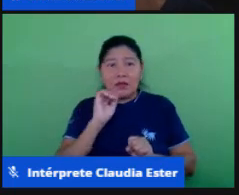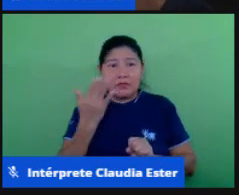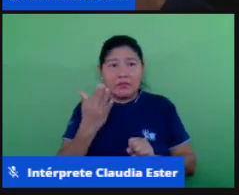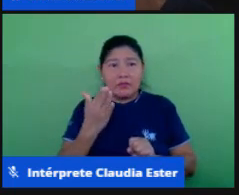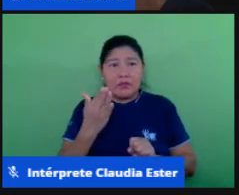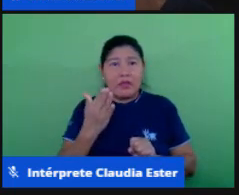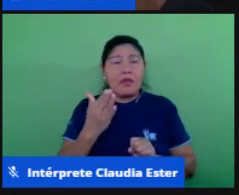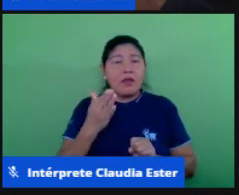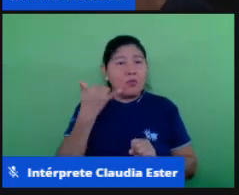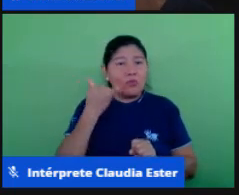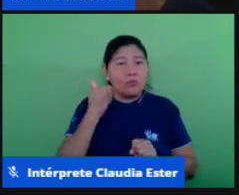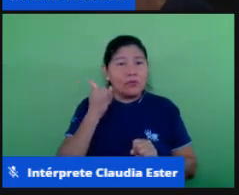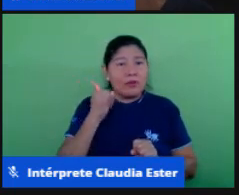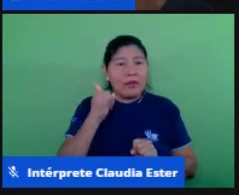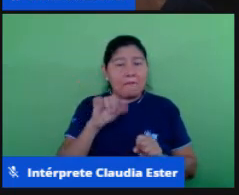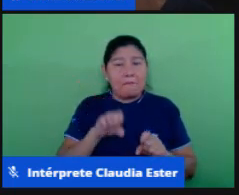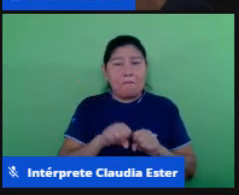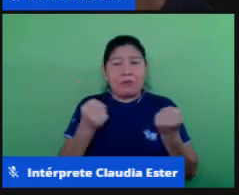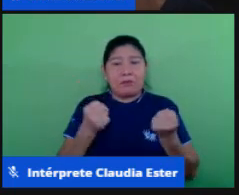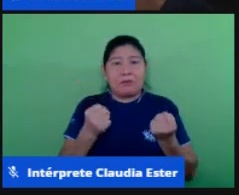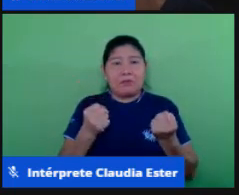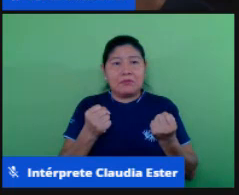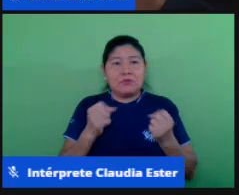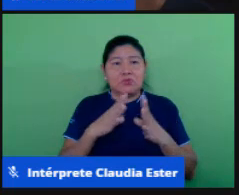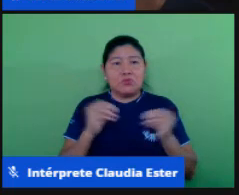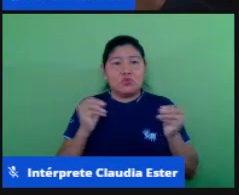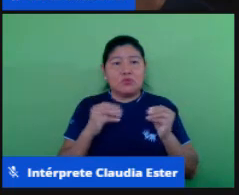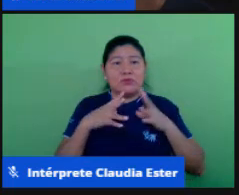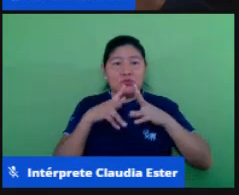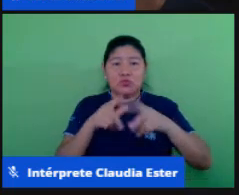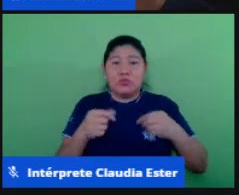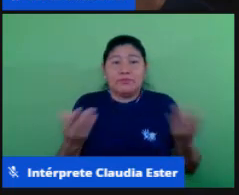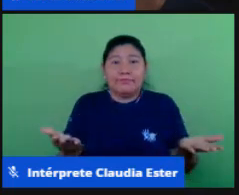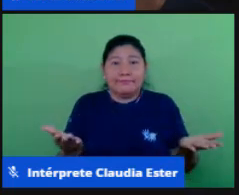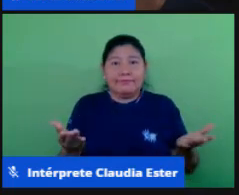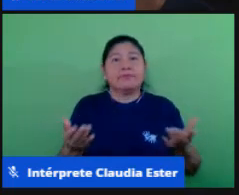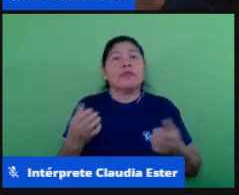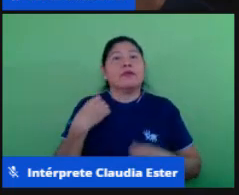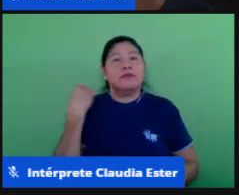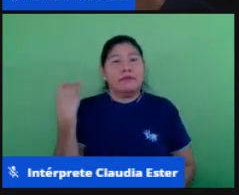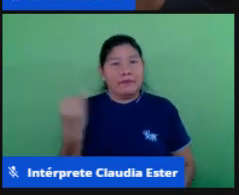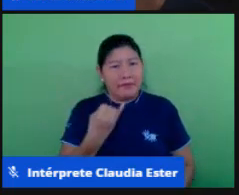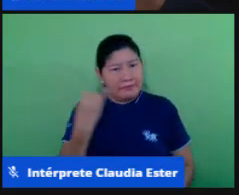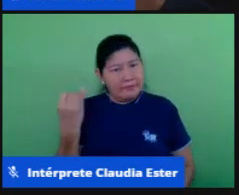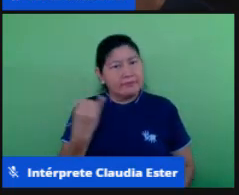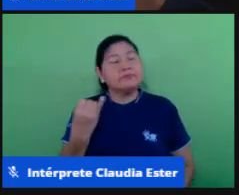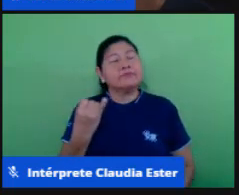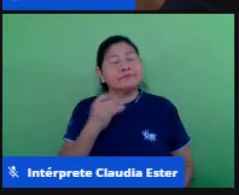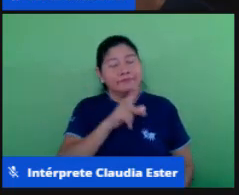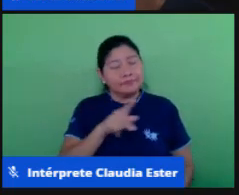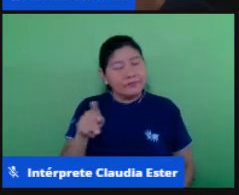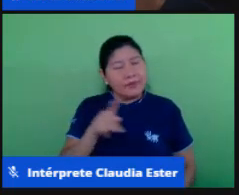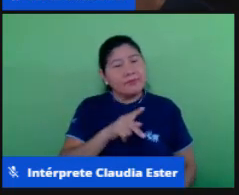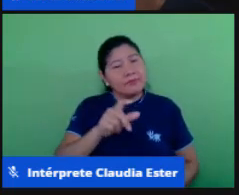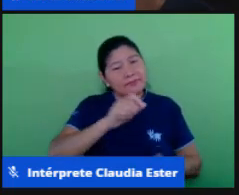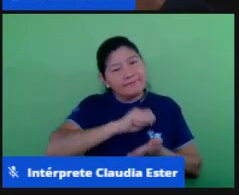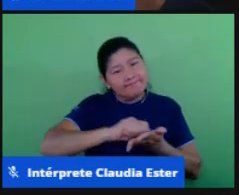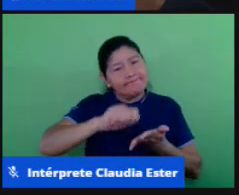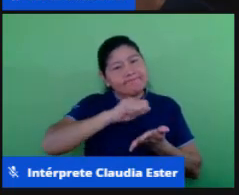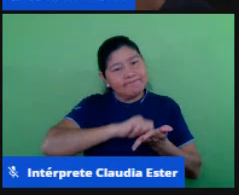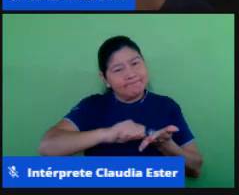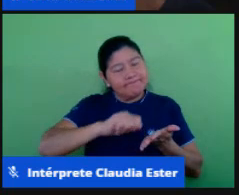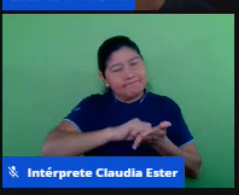pane e a gente perde todas as informações então o registro pessoal do professor é